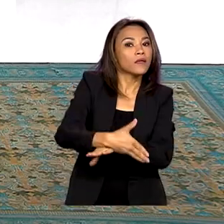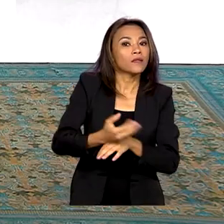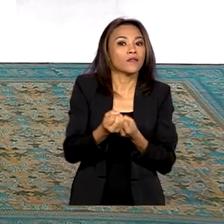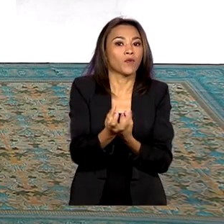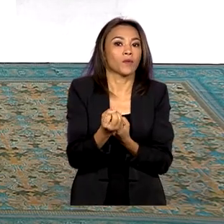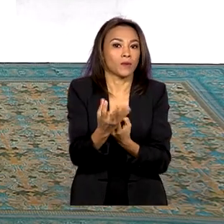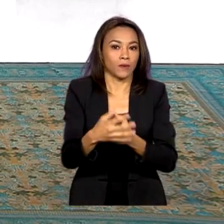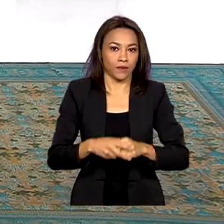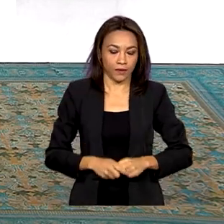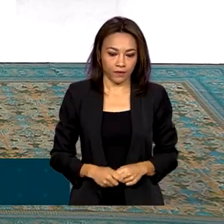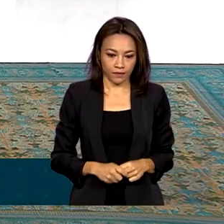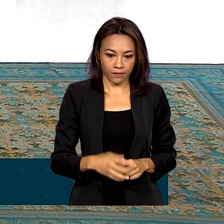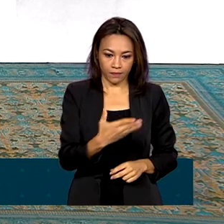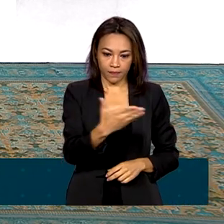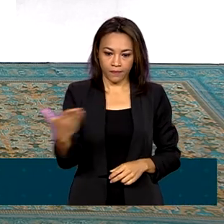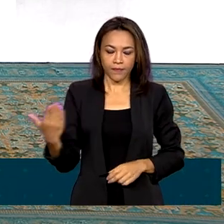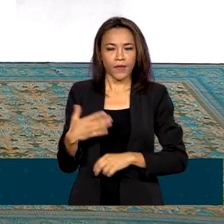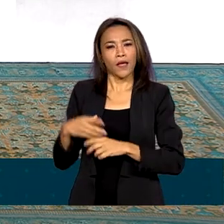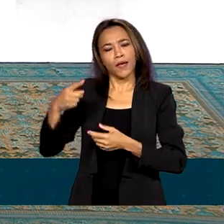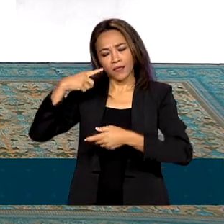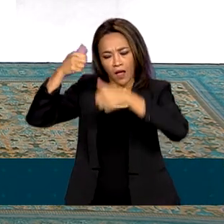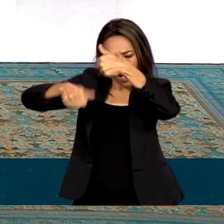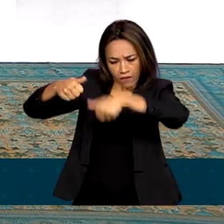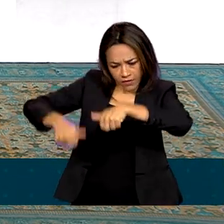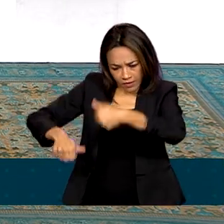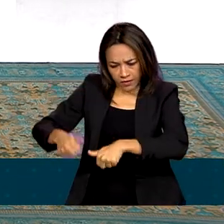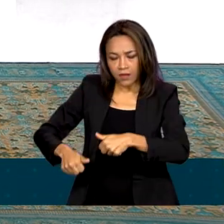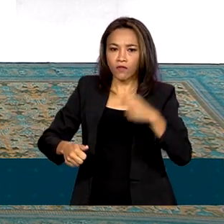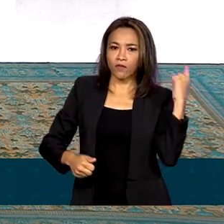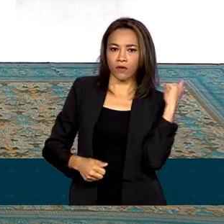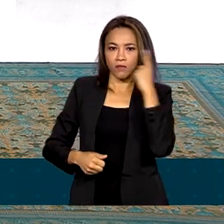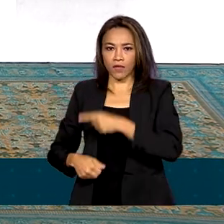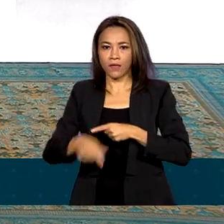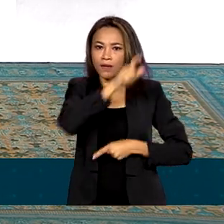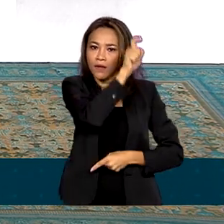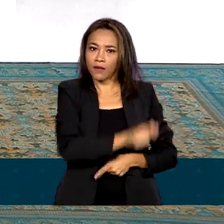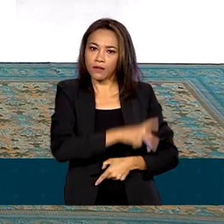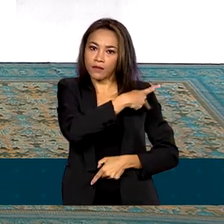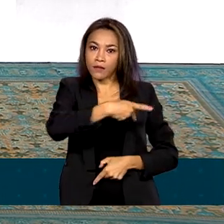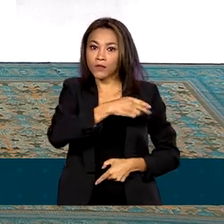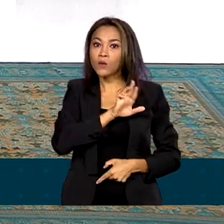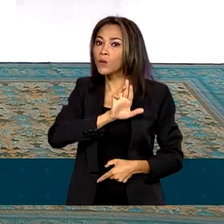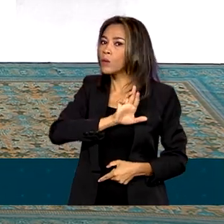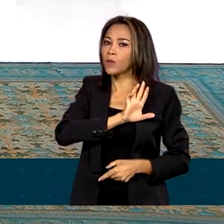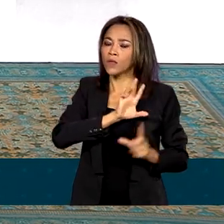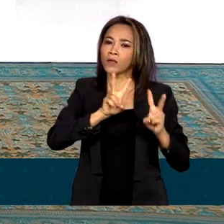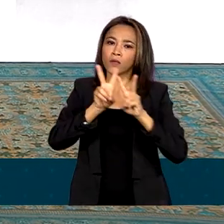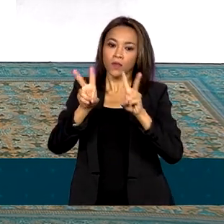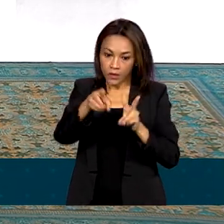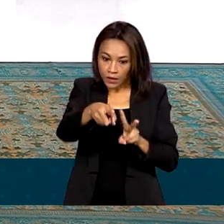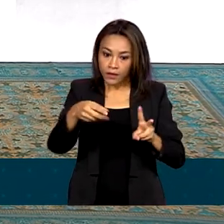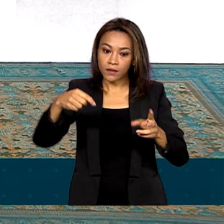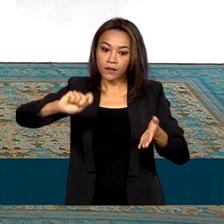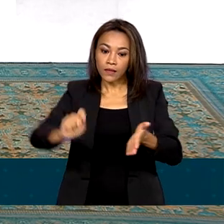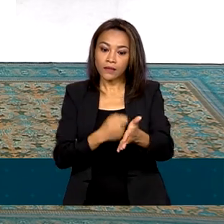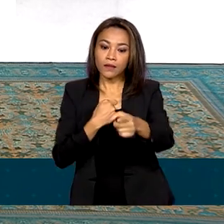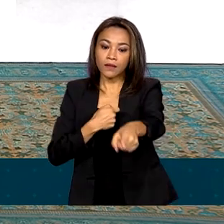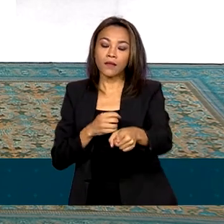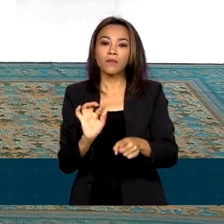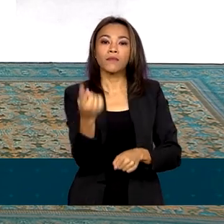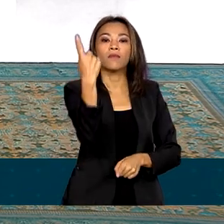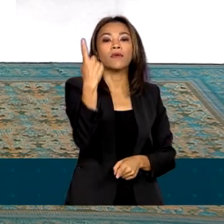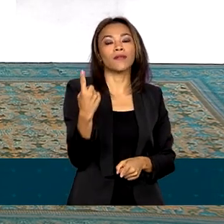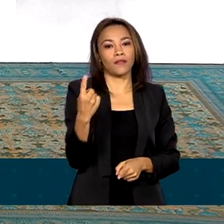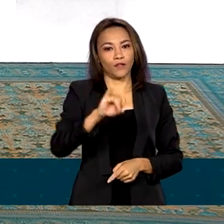A revisão foi determinada pelo presidente Luiz Inácio Lula da Silva em ato assinado em 1º de janeiro,